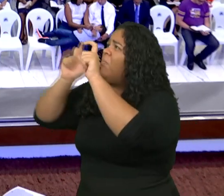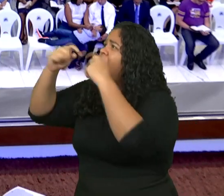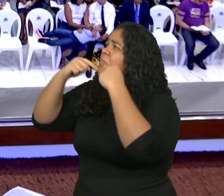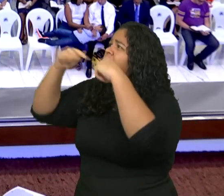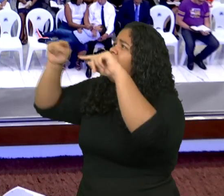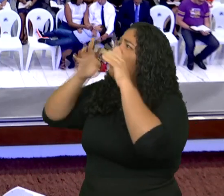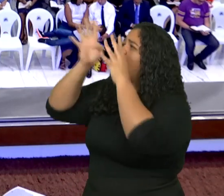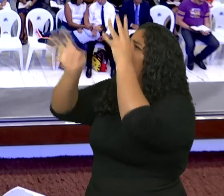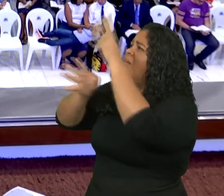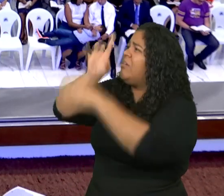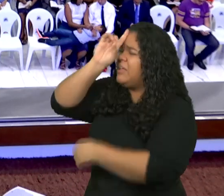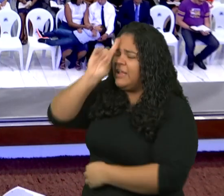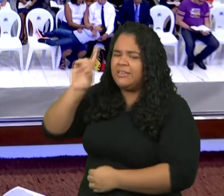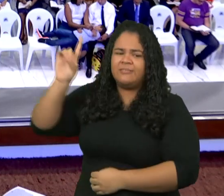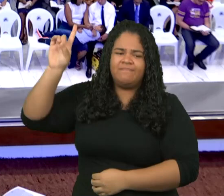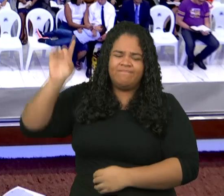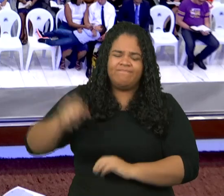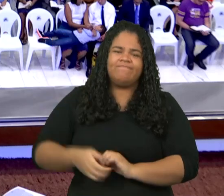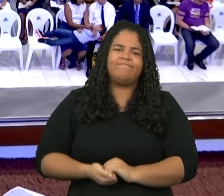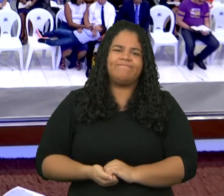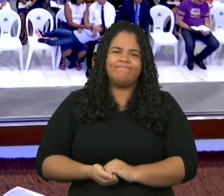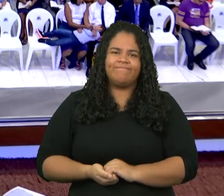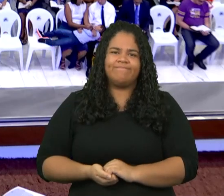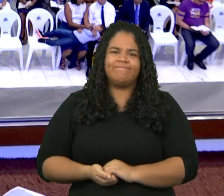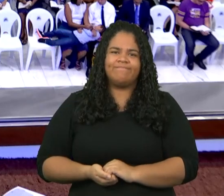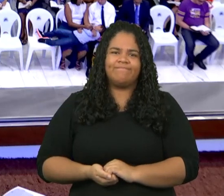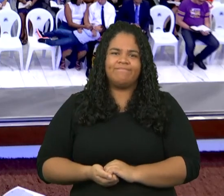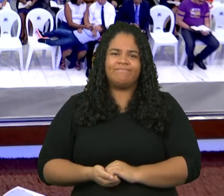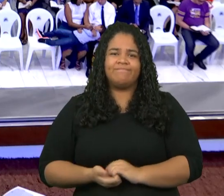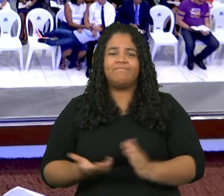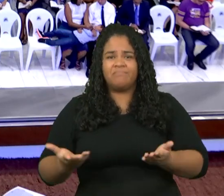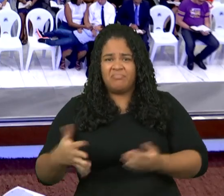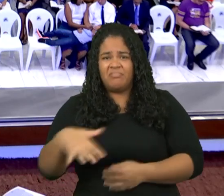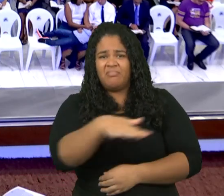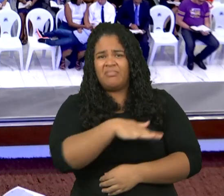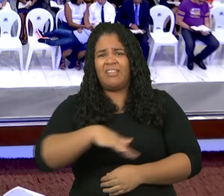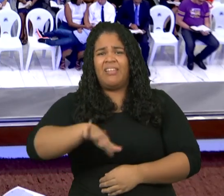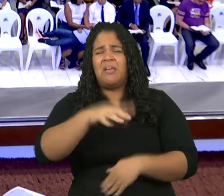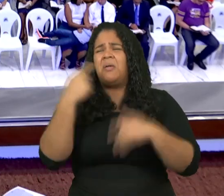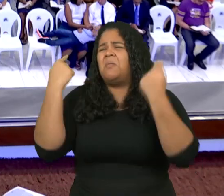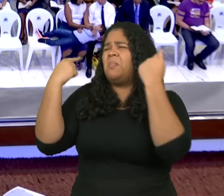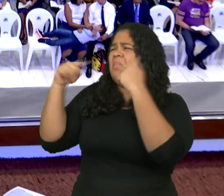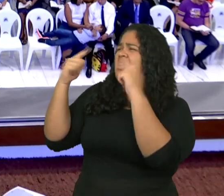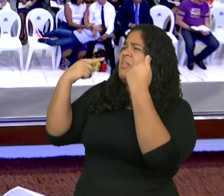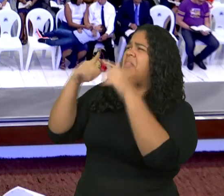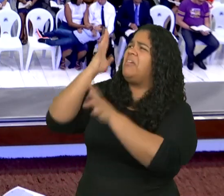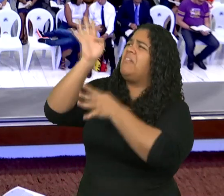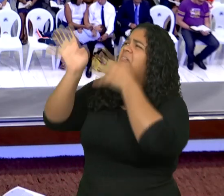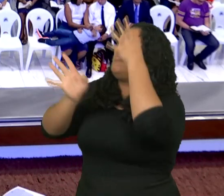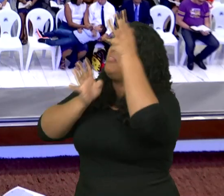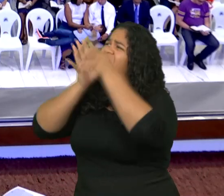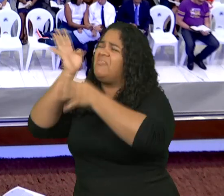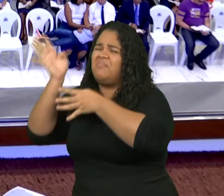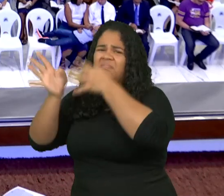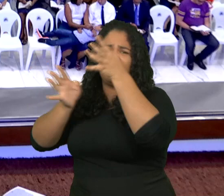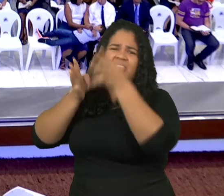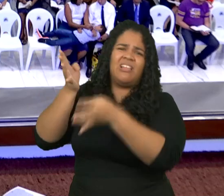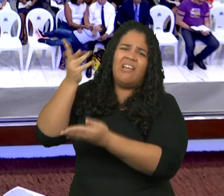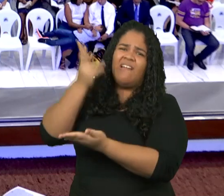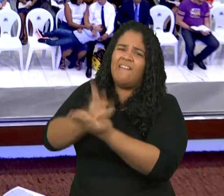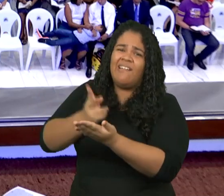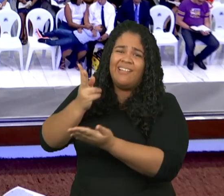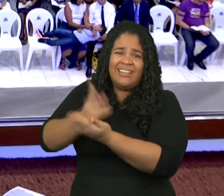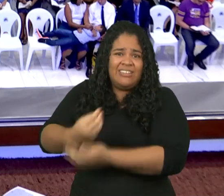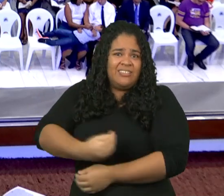disseram contra ele. Estes são murmuradores queixosos da sua sorte, andando segundo